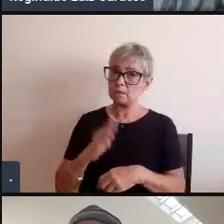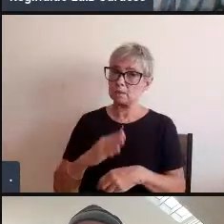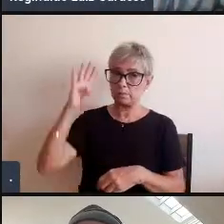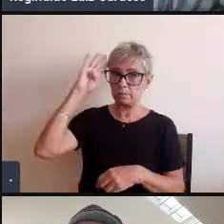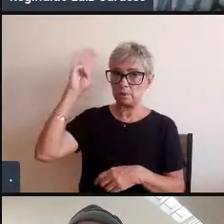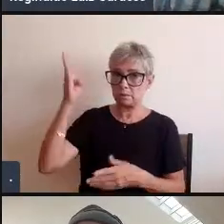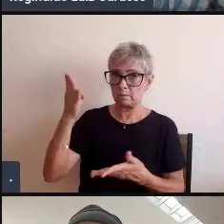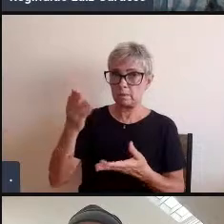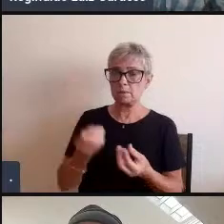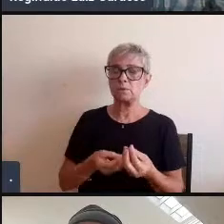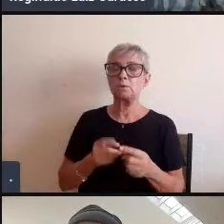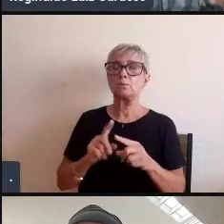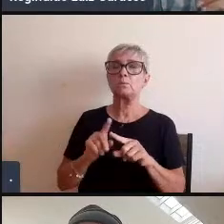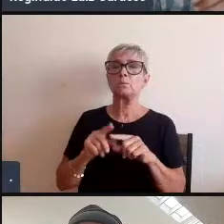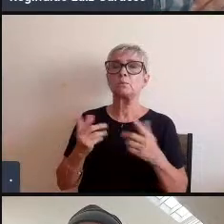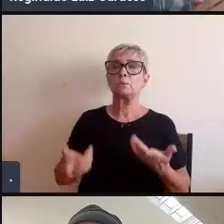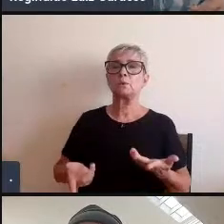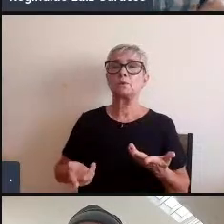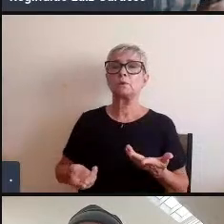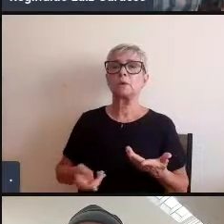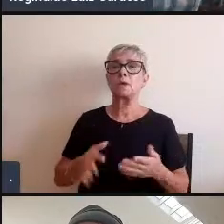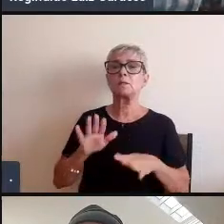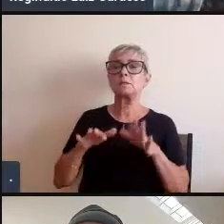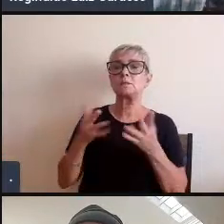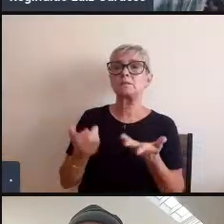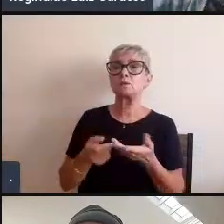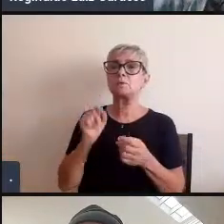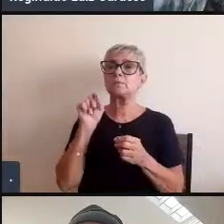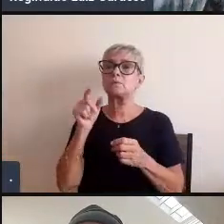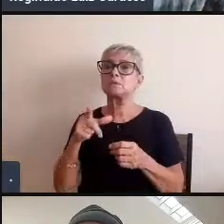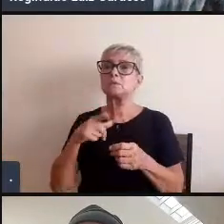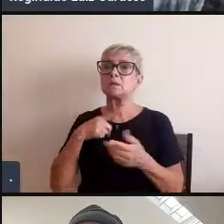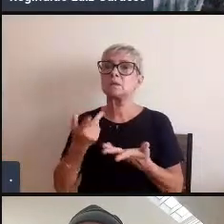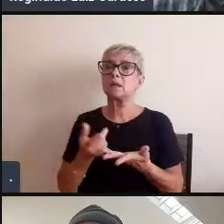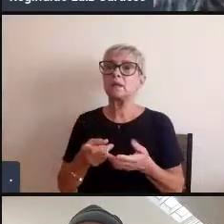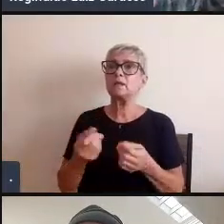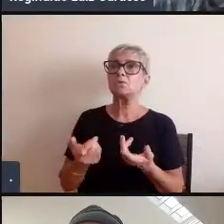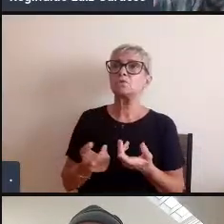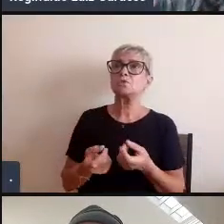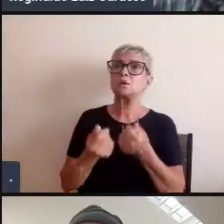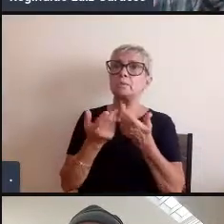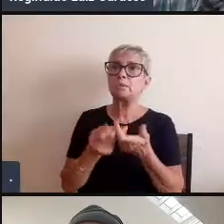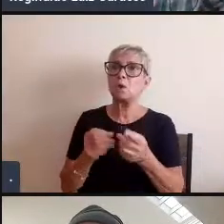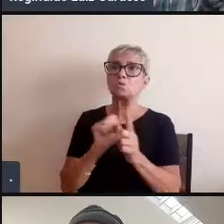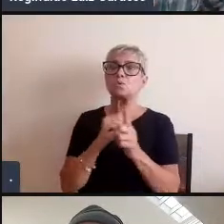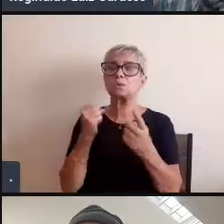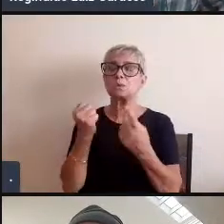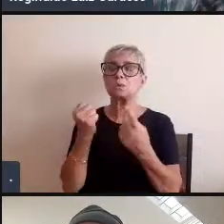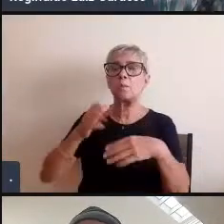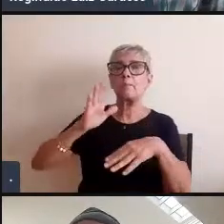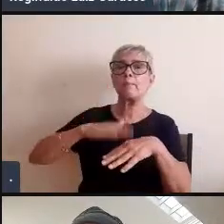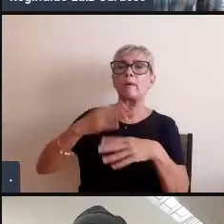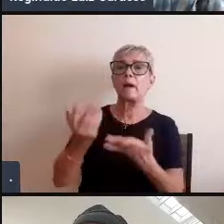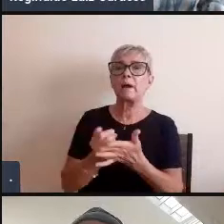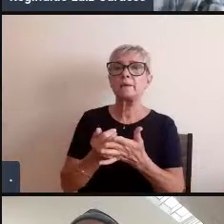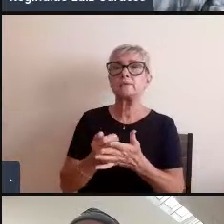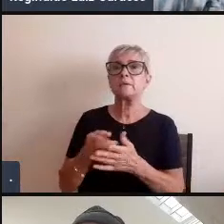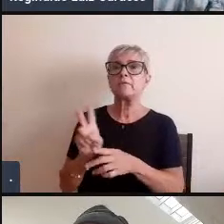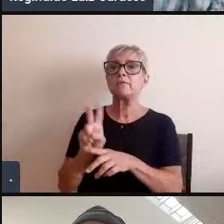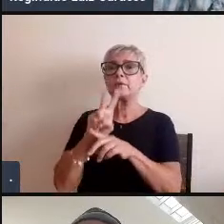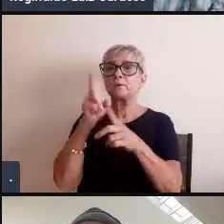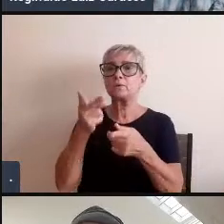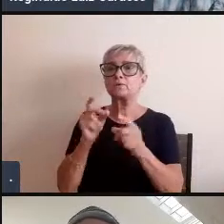que às vezes aquilo que você tem de capital social é muito mais valioso do que o